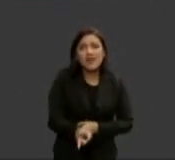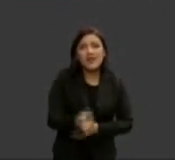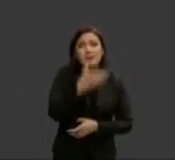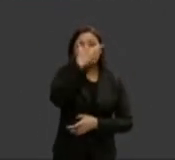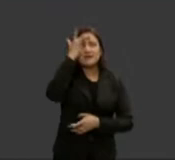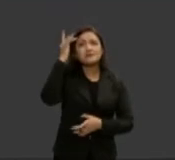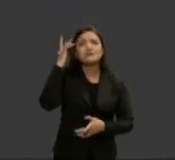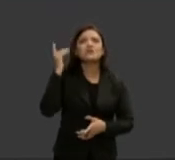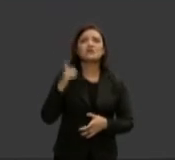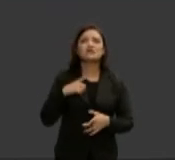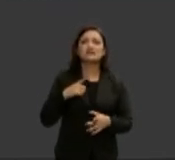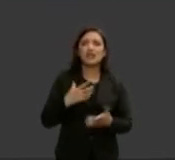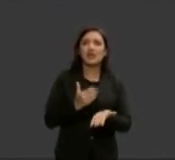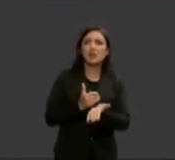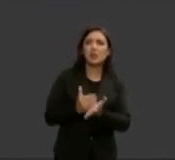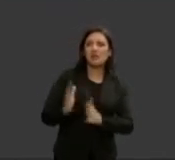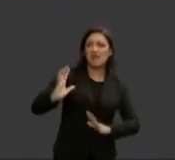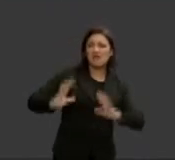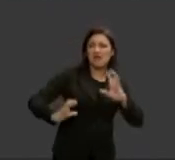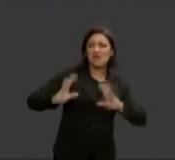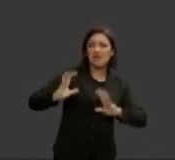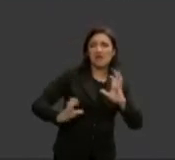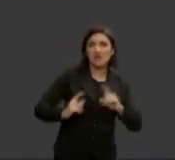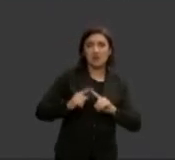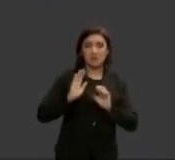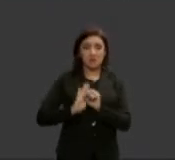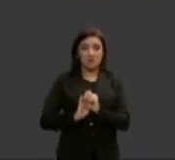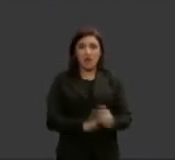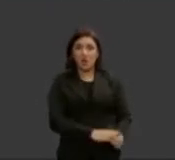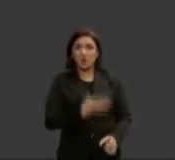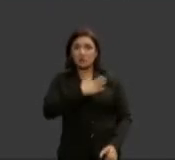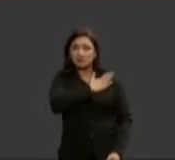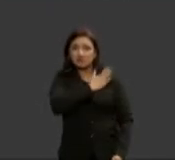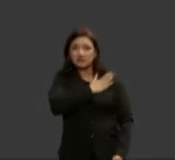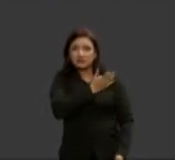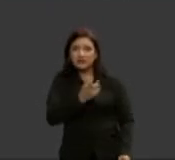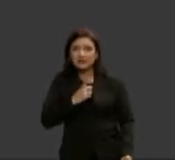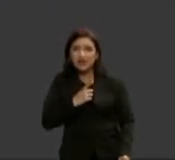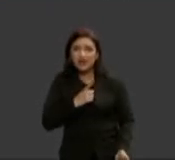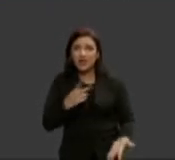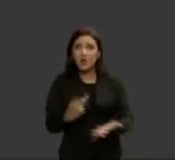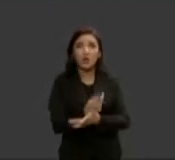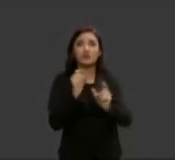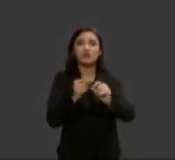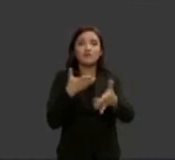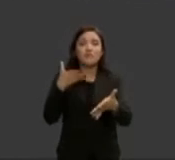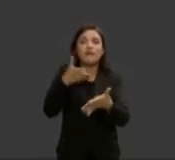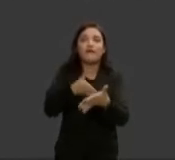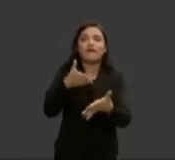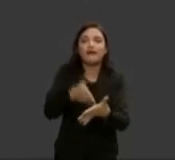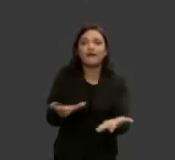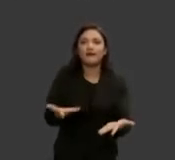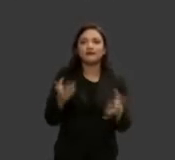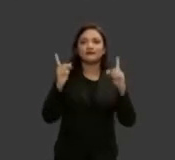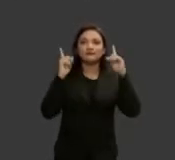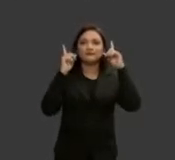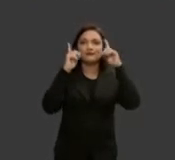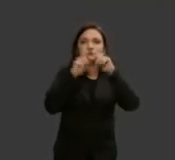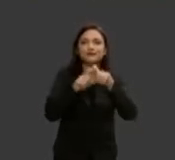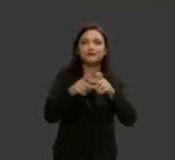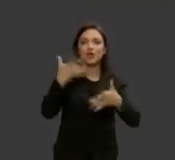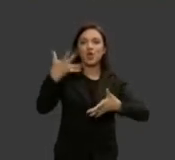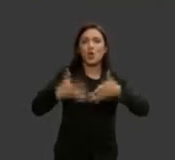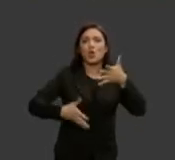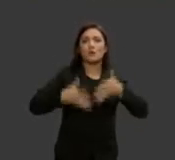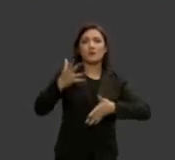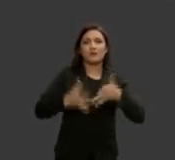supostas diferenças para justificar preconceitos ele levanta muros ele cria lixos e quem está fora